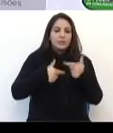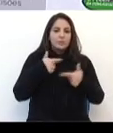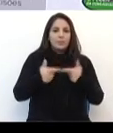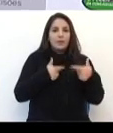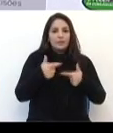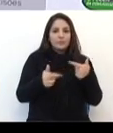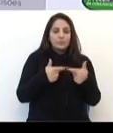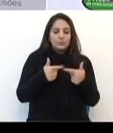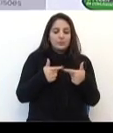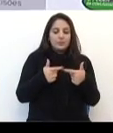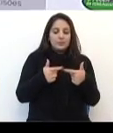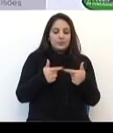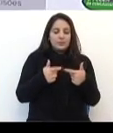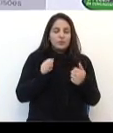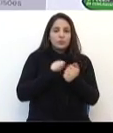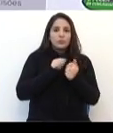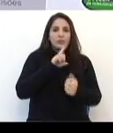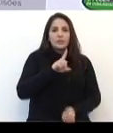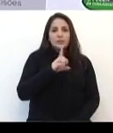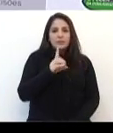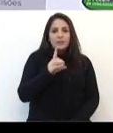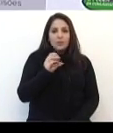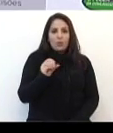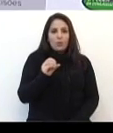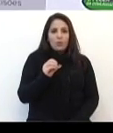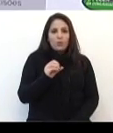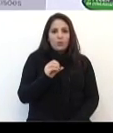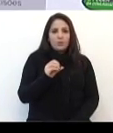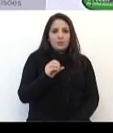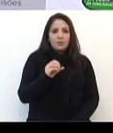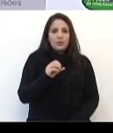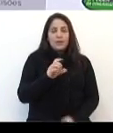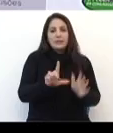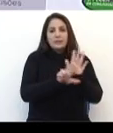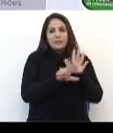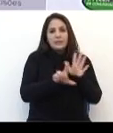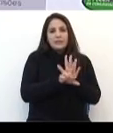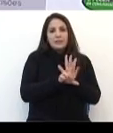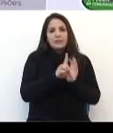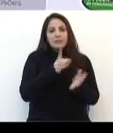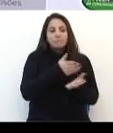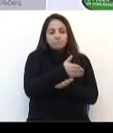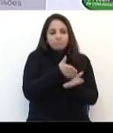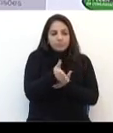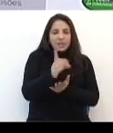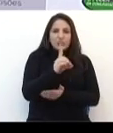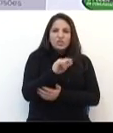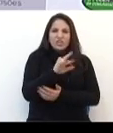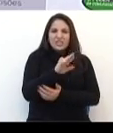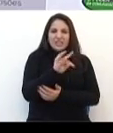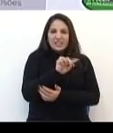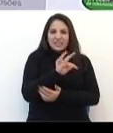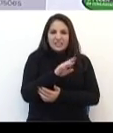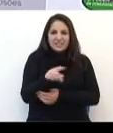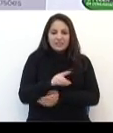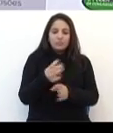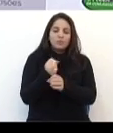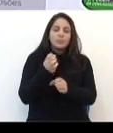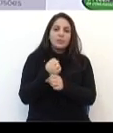a ser feito em cima da LDO, a Lei de Diretrizes Orçamentárias, que teremos que estar, realmente, prestando muita atenção